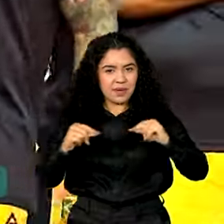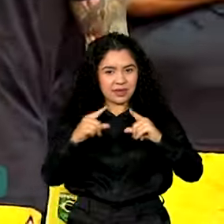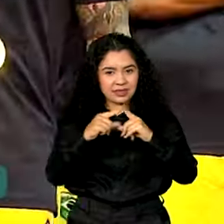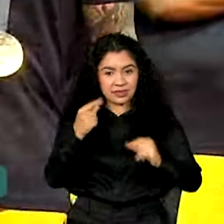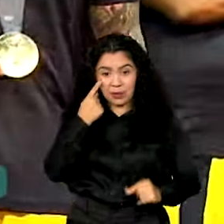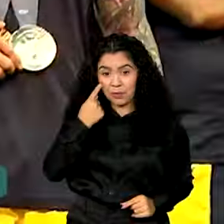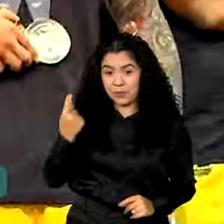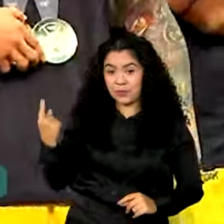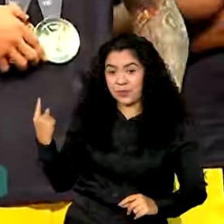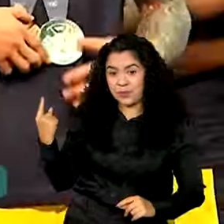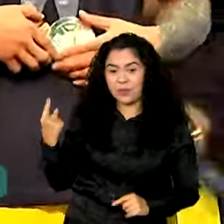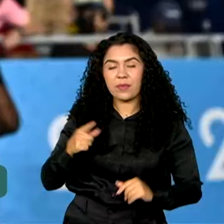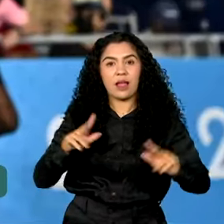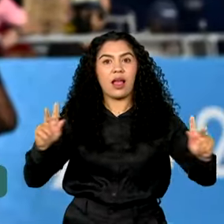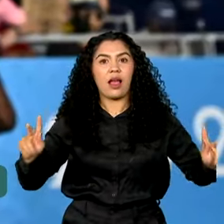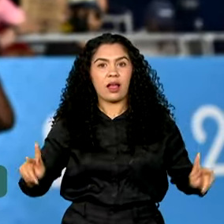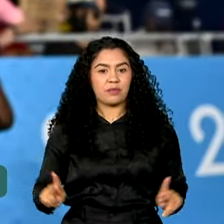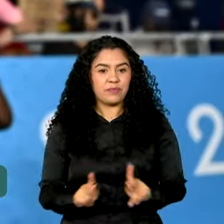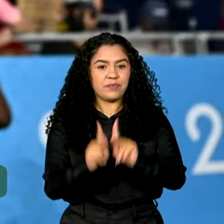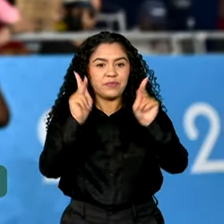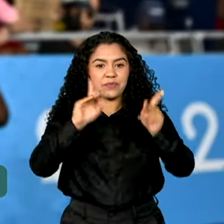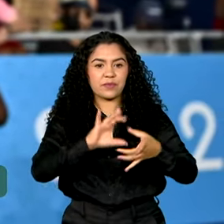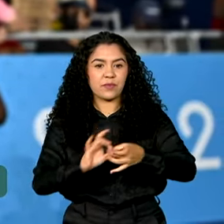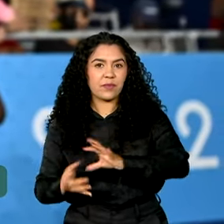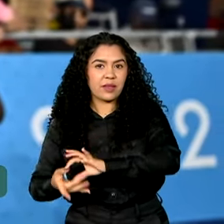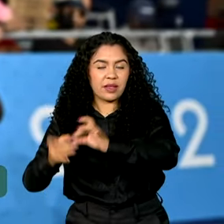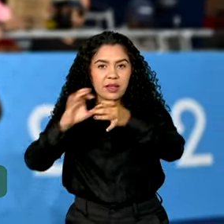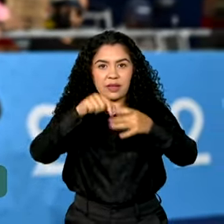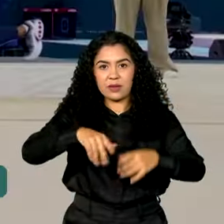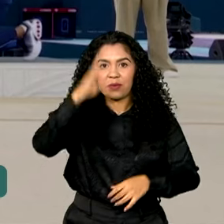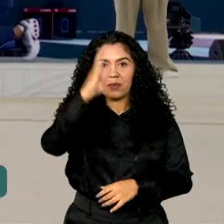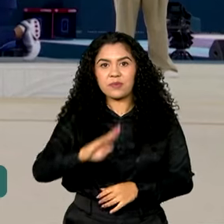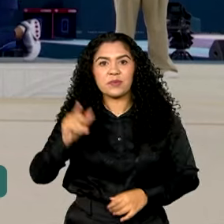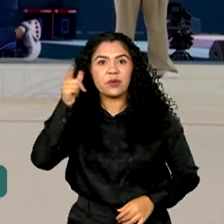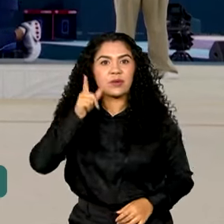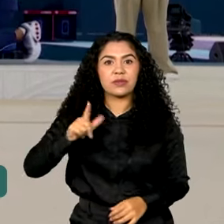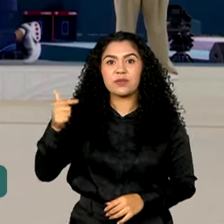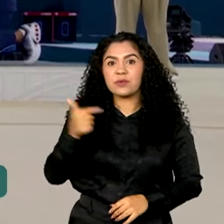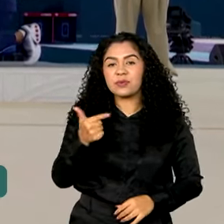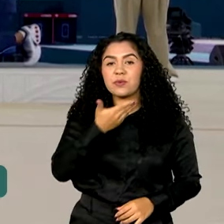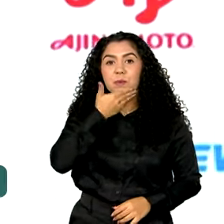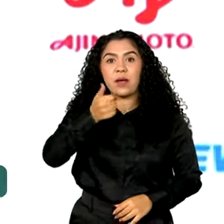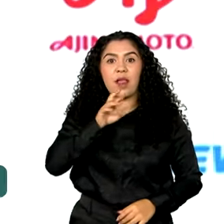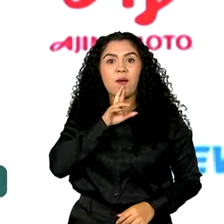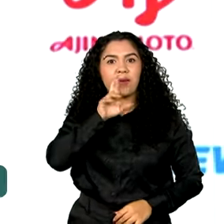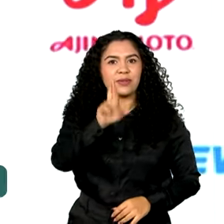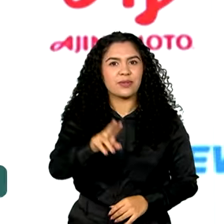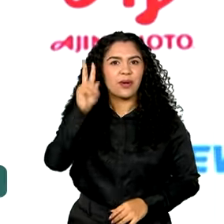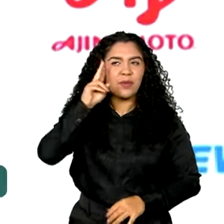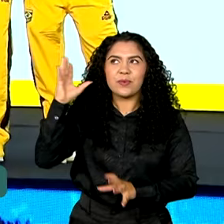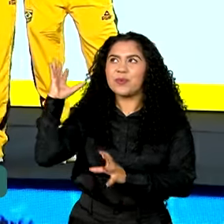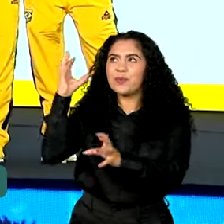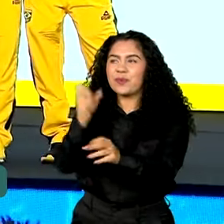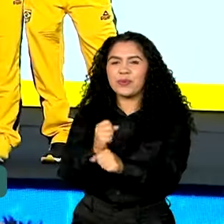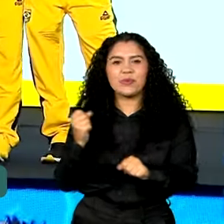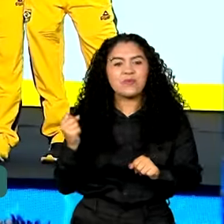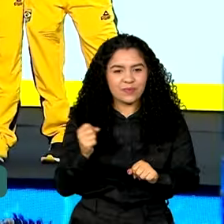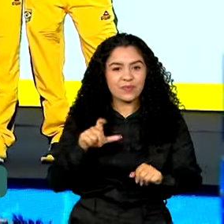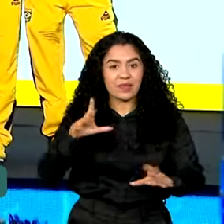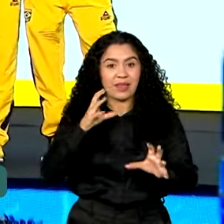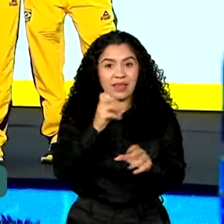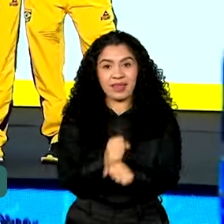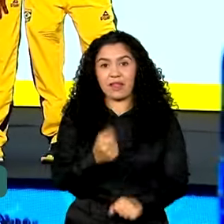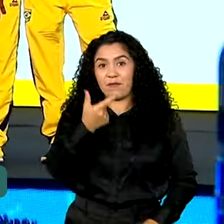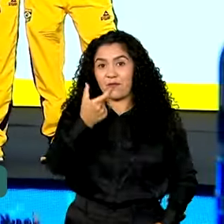Nas Olimpíadas de Paris, o Brasil alcançou o segundo melhor resultado da sua história nos Jogos. Os atletas brasileiros conquistaram